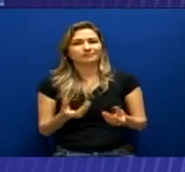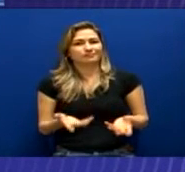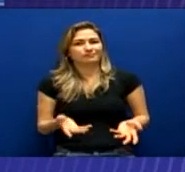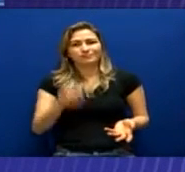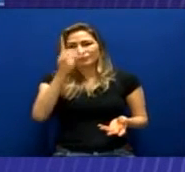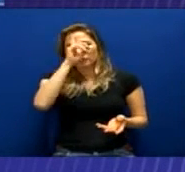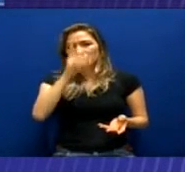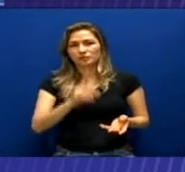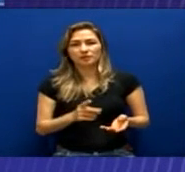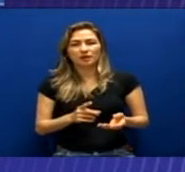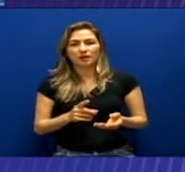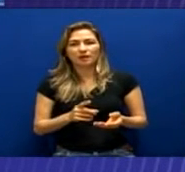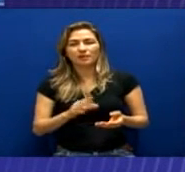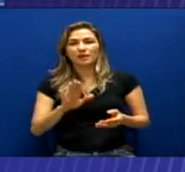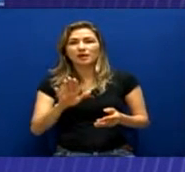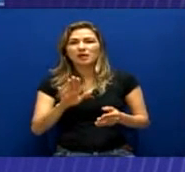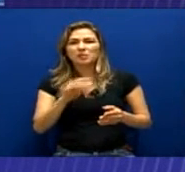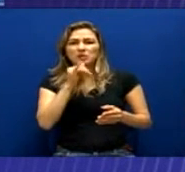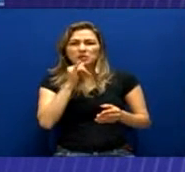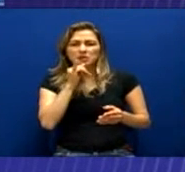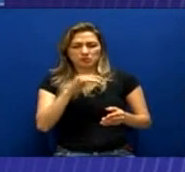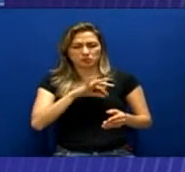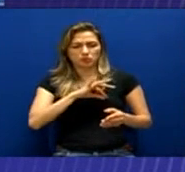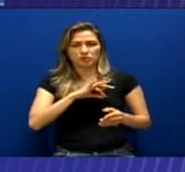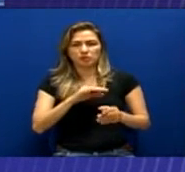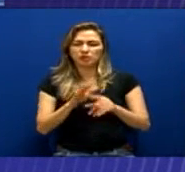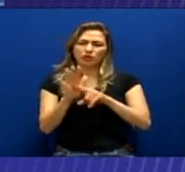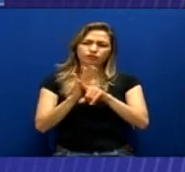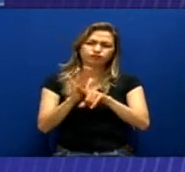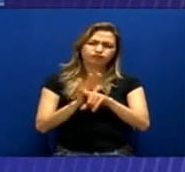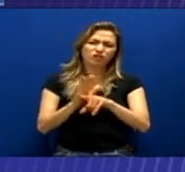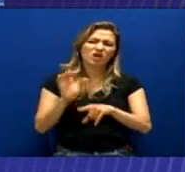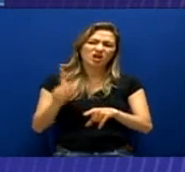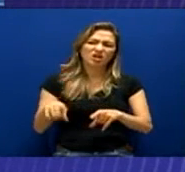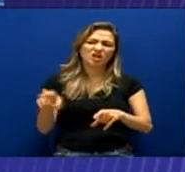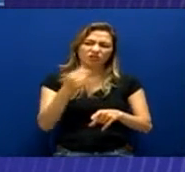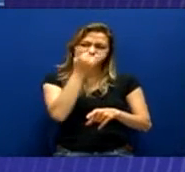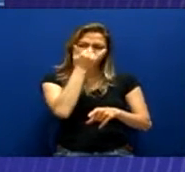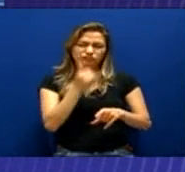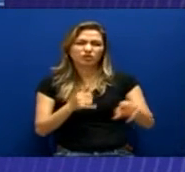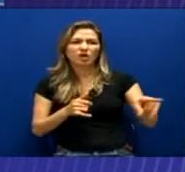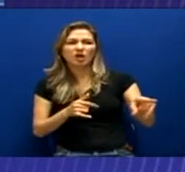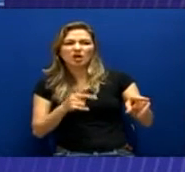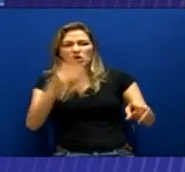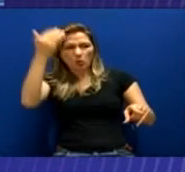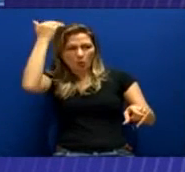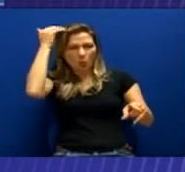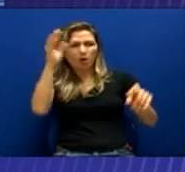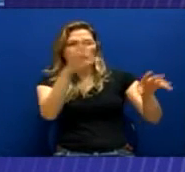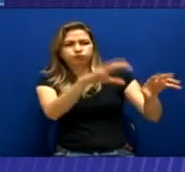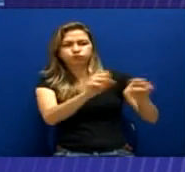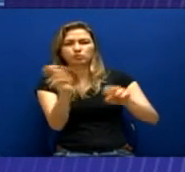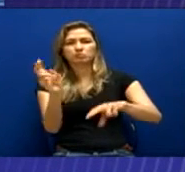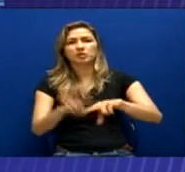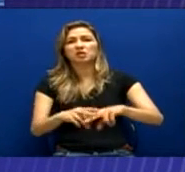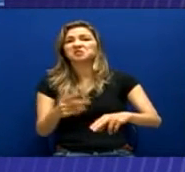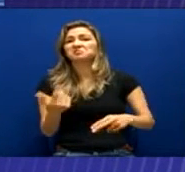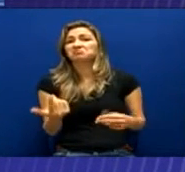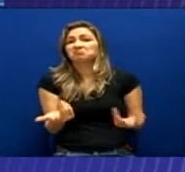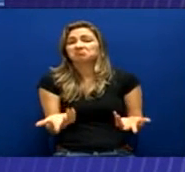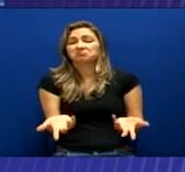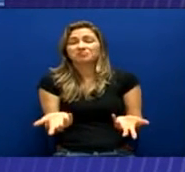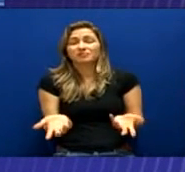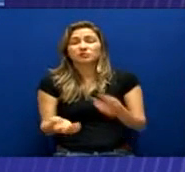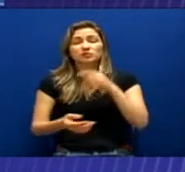comprovar essas lesões, nem meios necessários, suficientes e eficientes, fazendo com que o Ministério